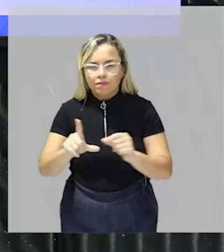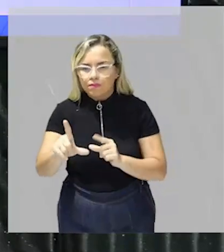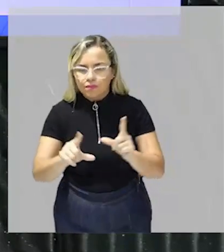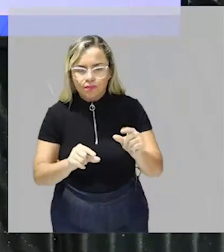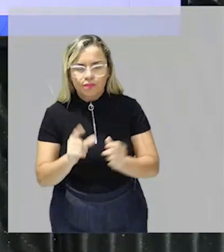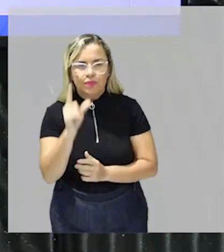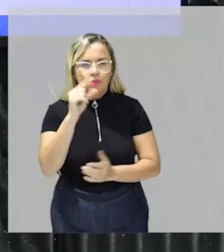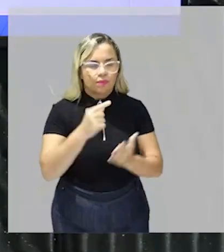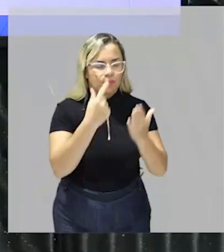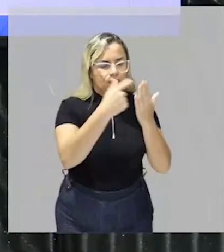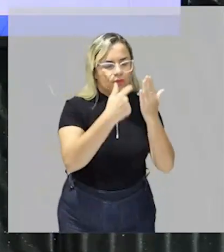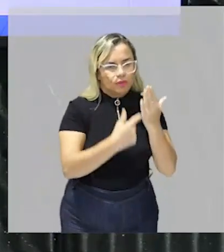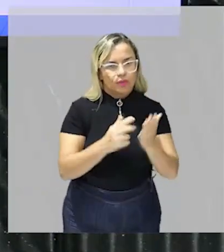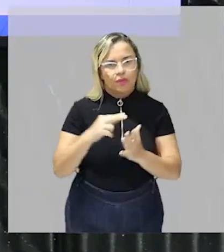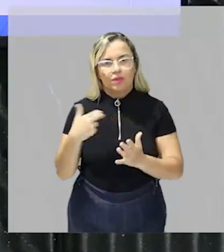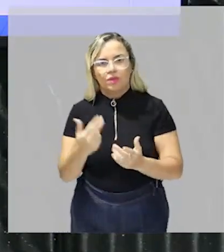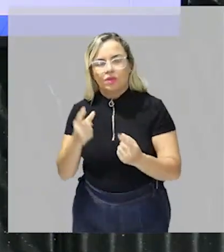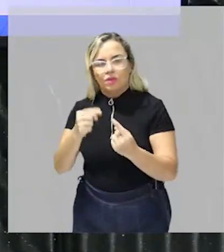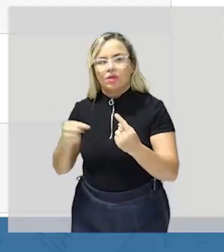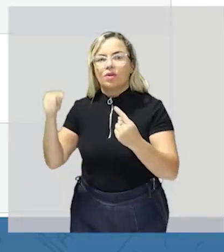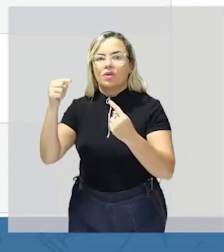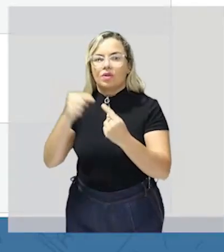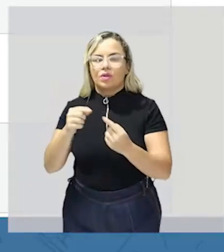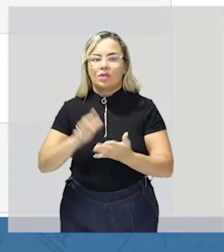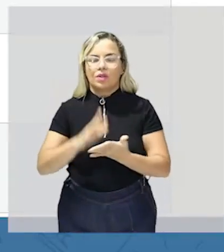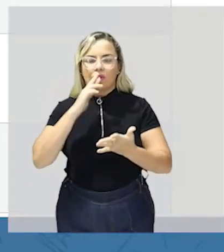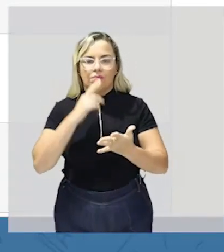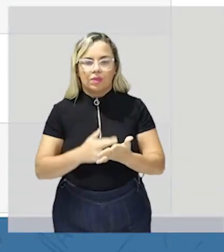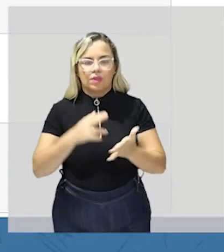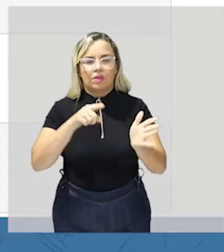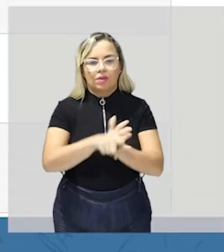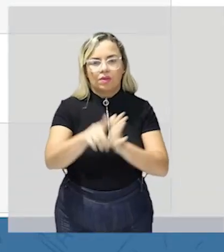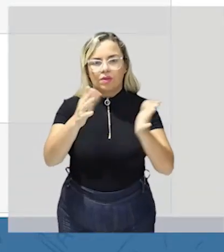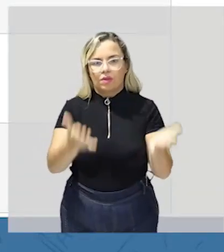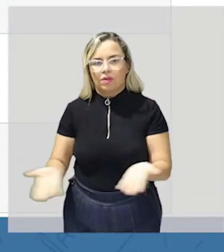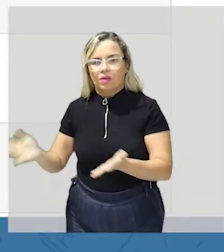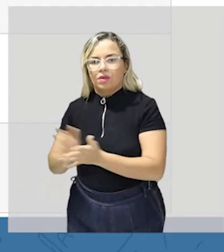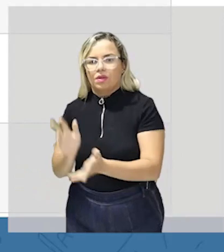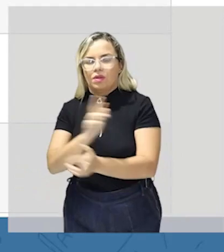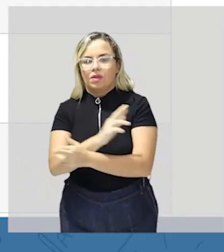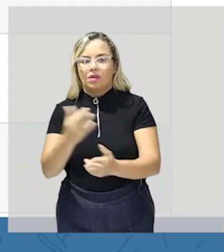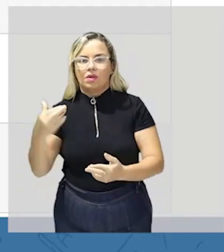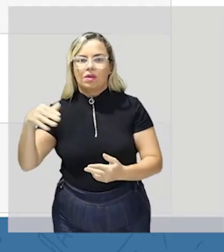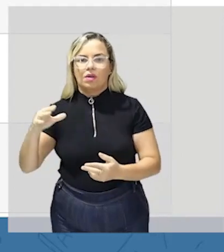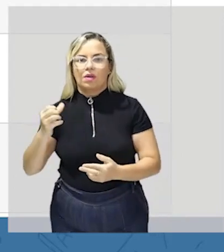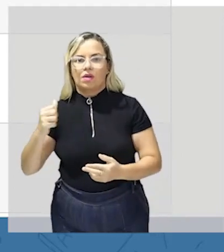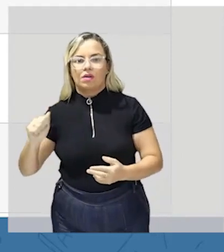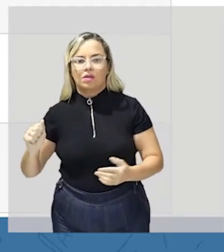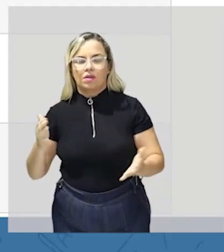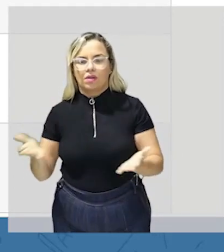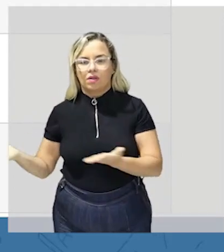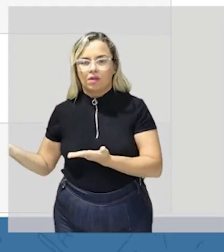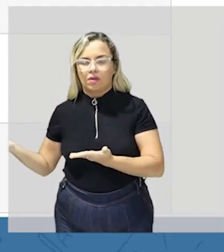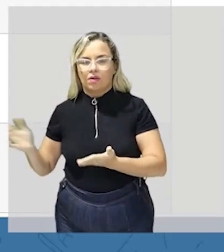porque o nosso objetivo aqui é resolver questões tá então relação de causa a causa de